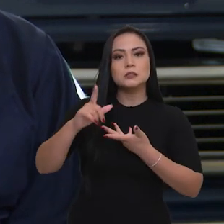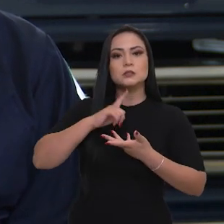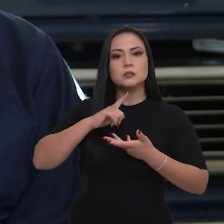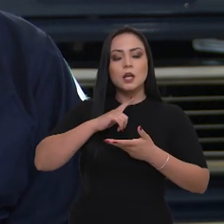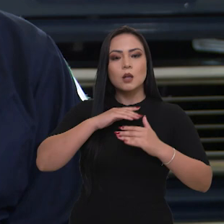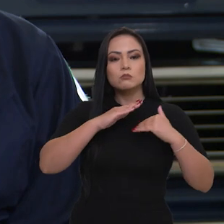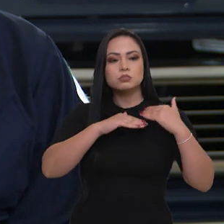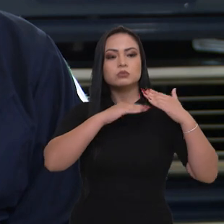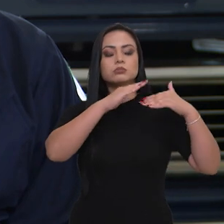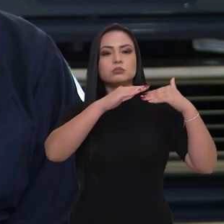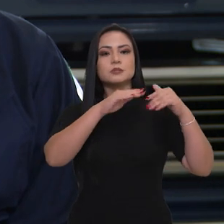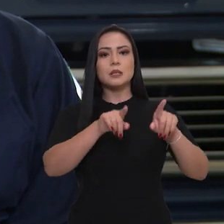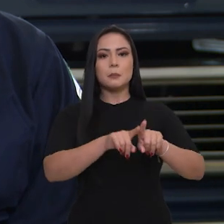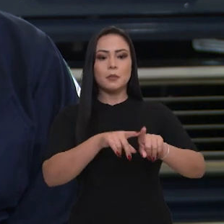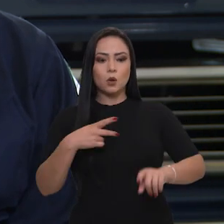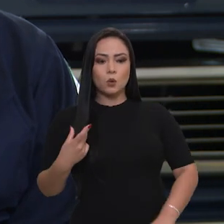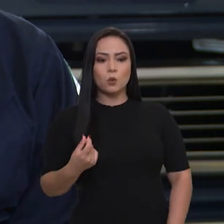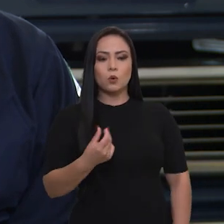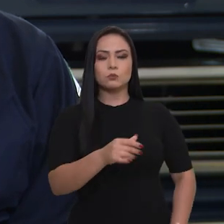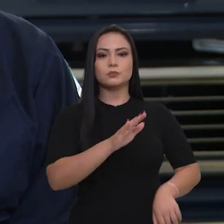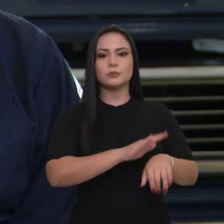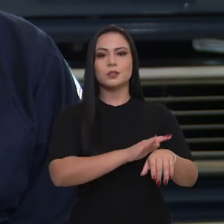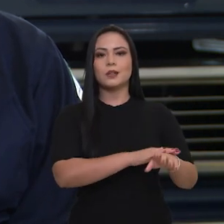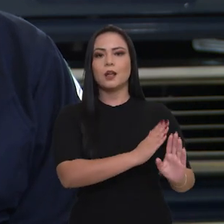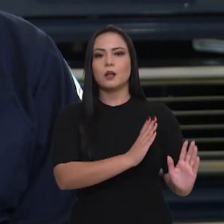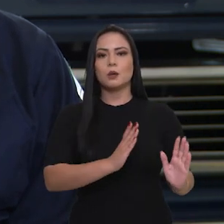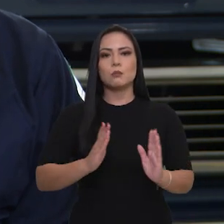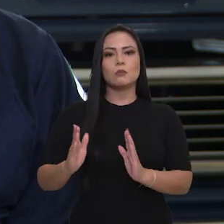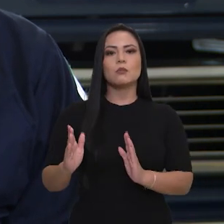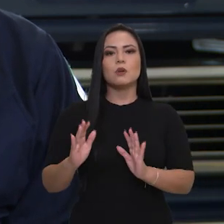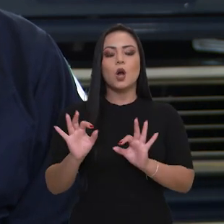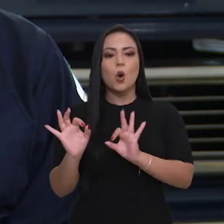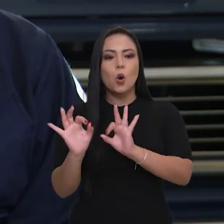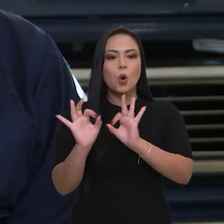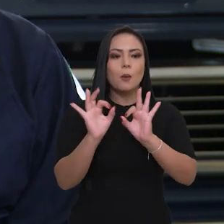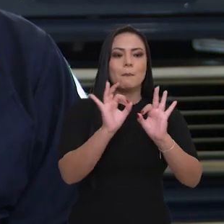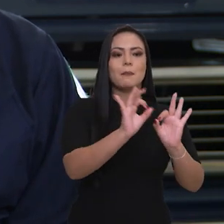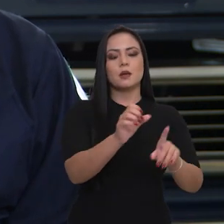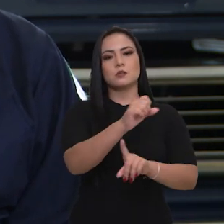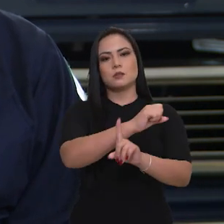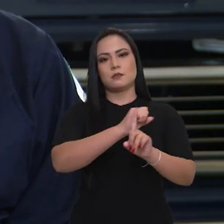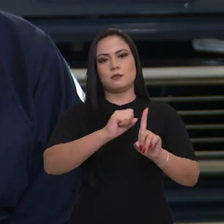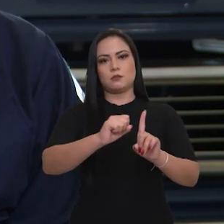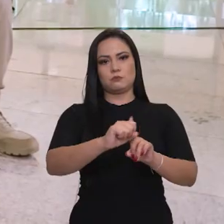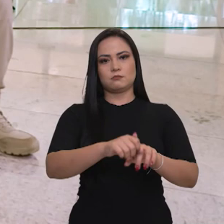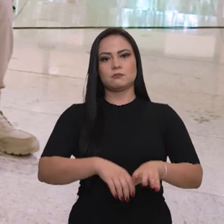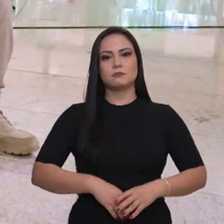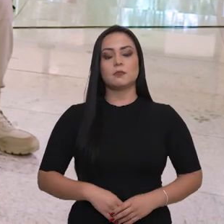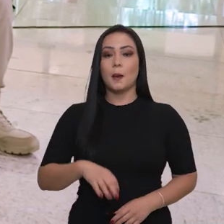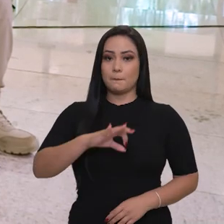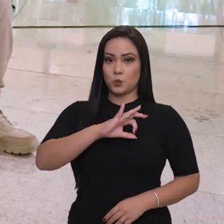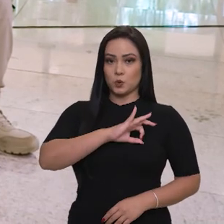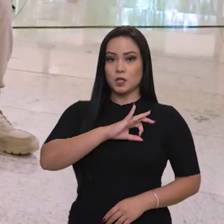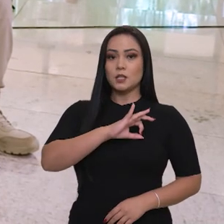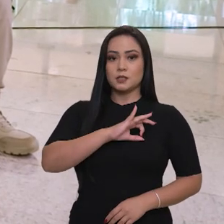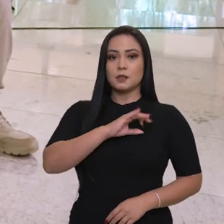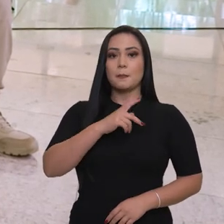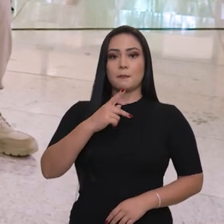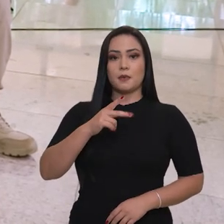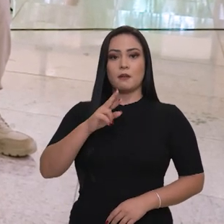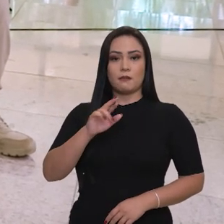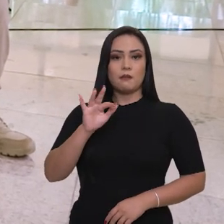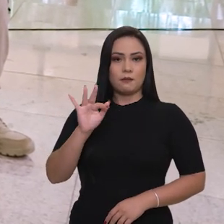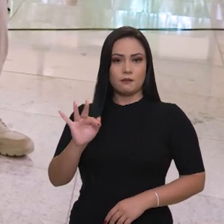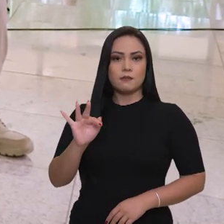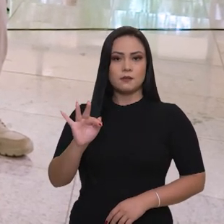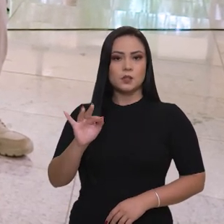que se engrandecem e se perpetuam durante o tempo, elas acompanham a sociedade. E a Polícia Rodoviária